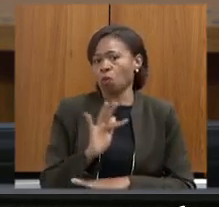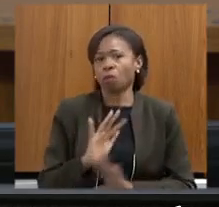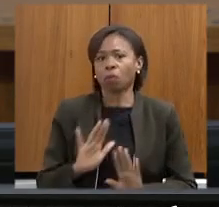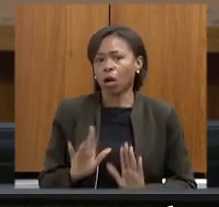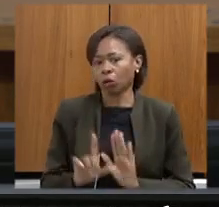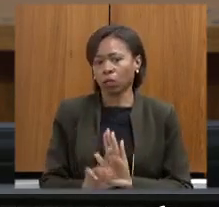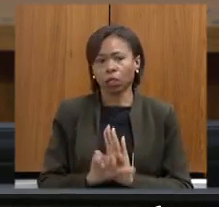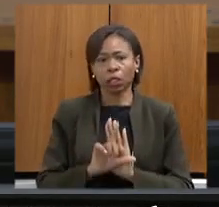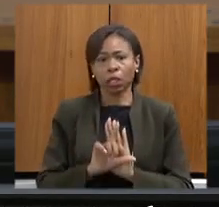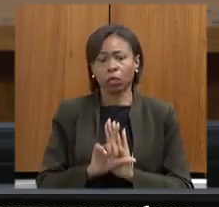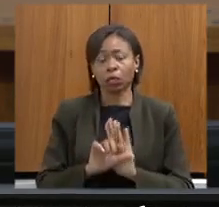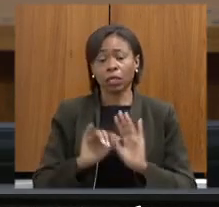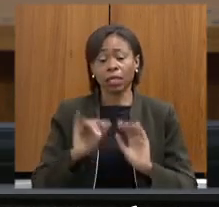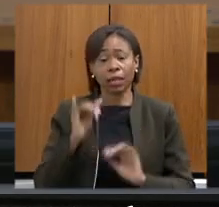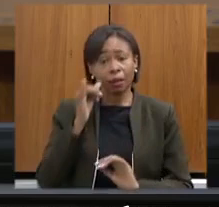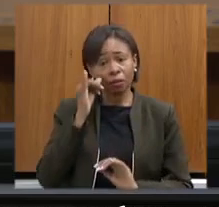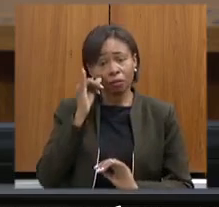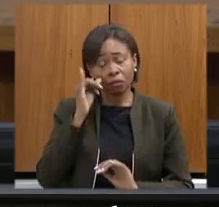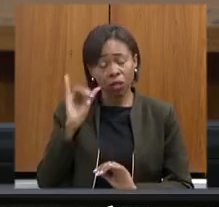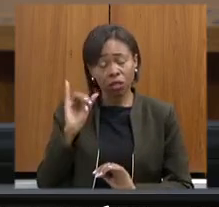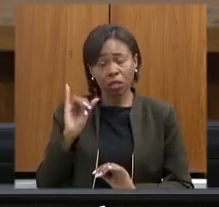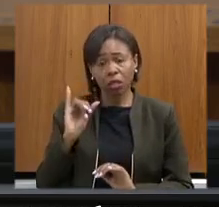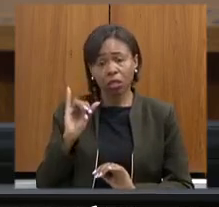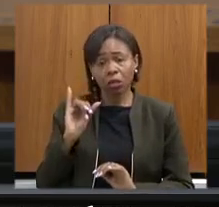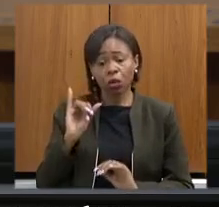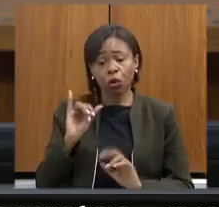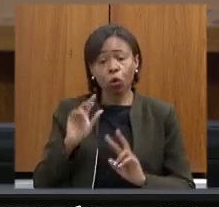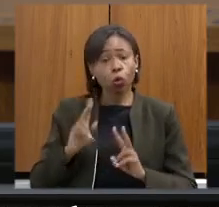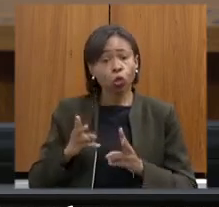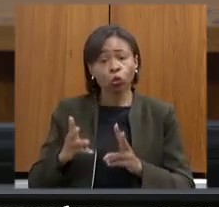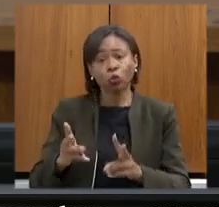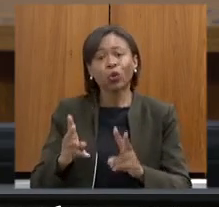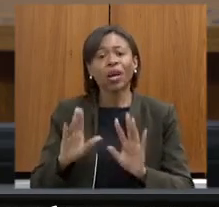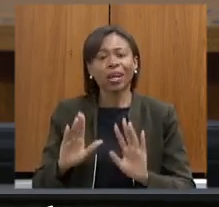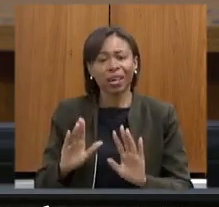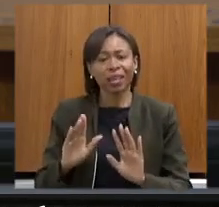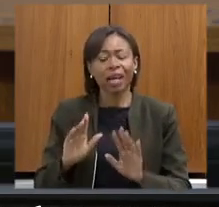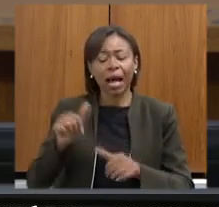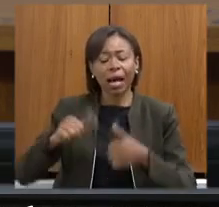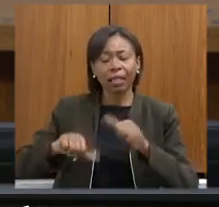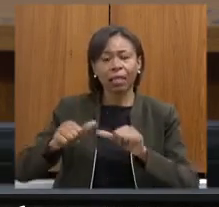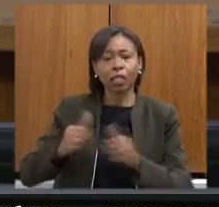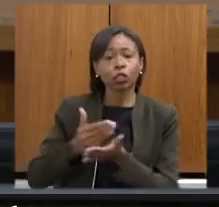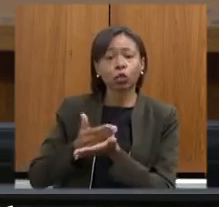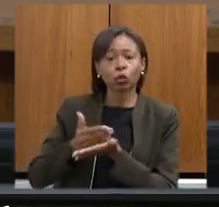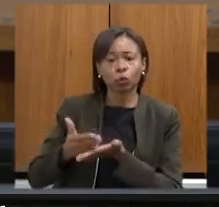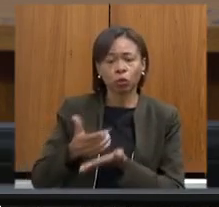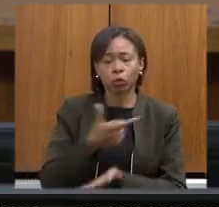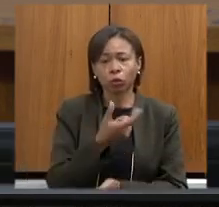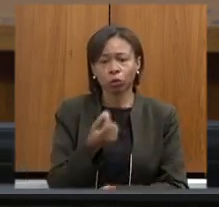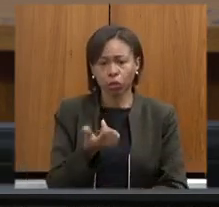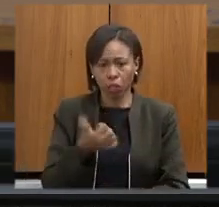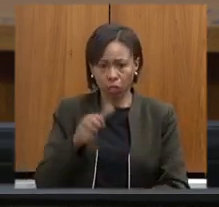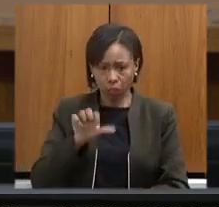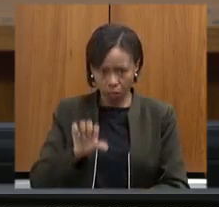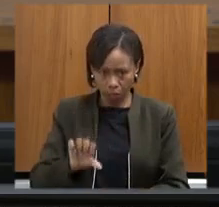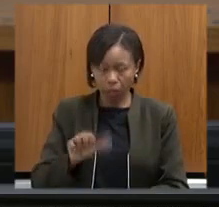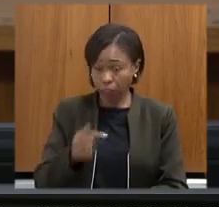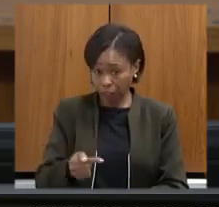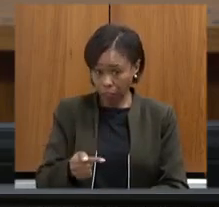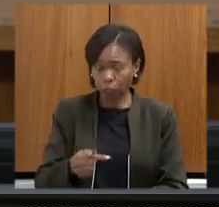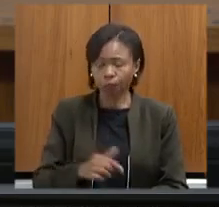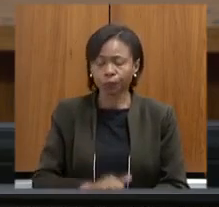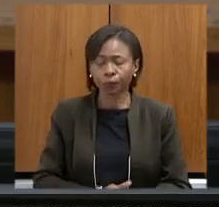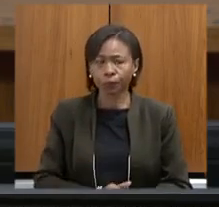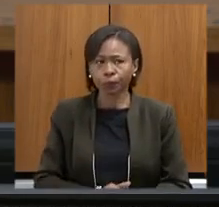concluir a análise que se iniciou no ano de 2017 desse empreendimento e a partir